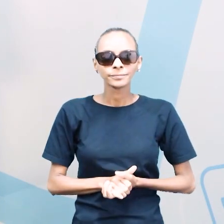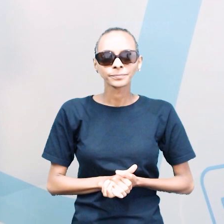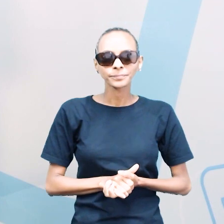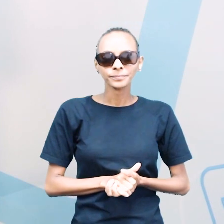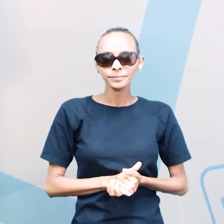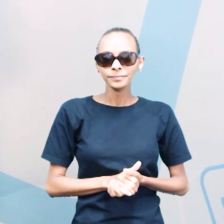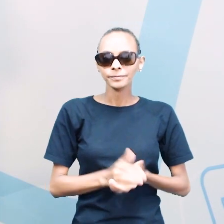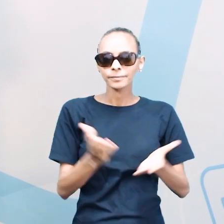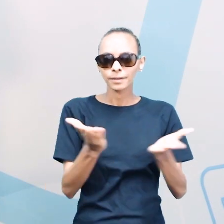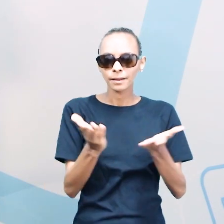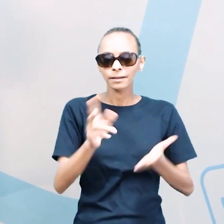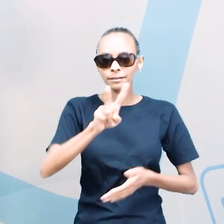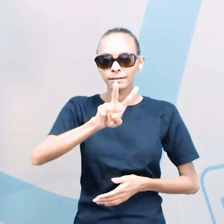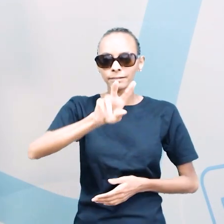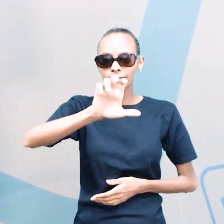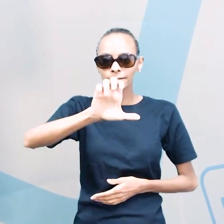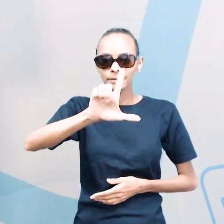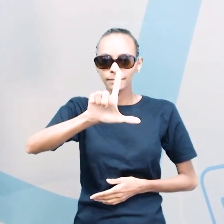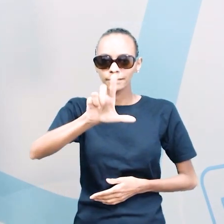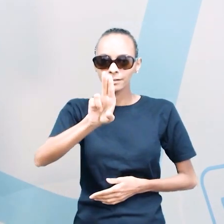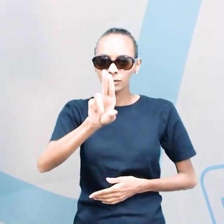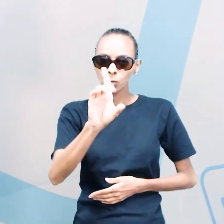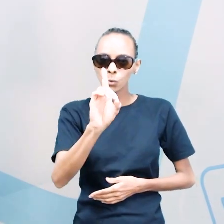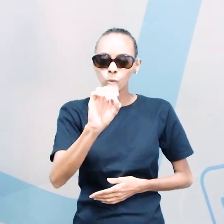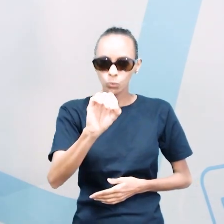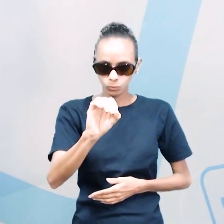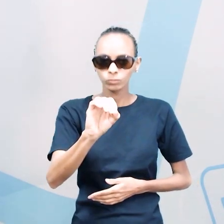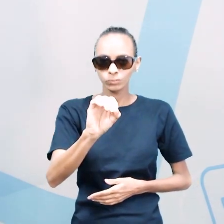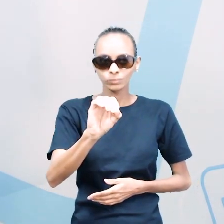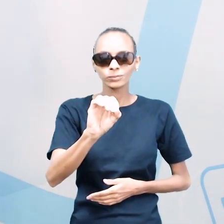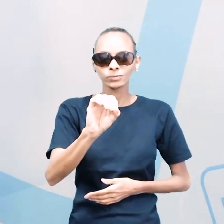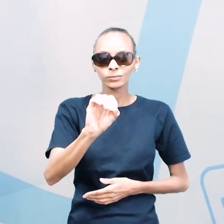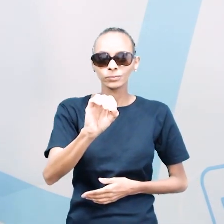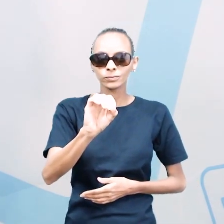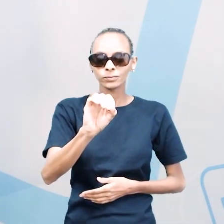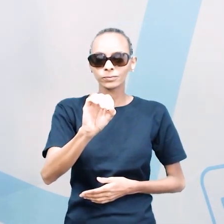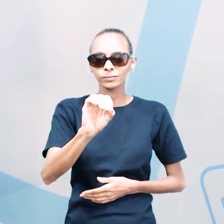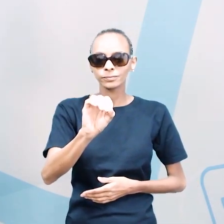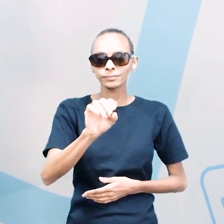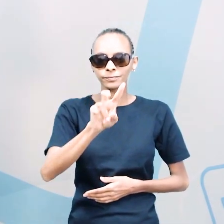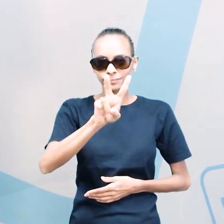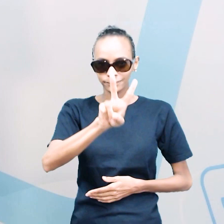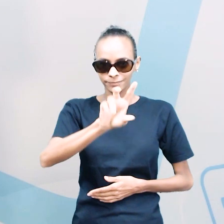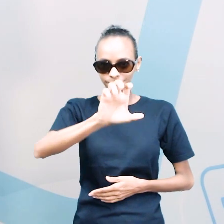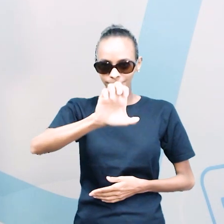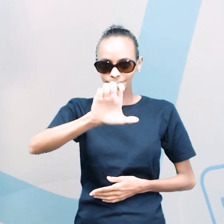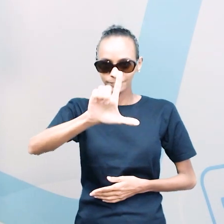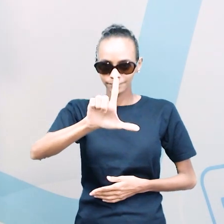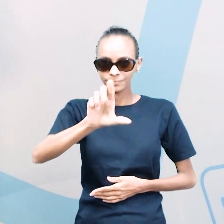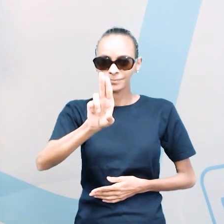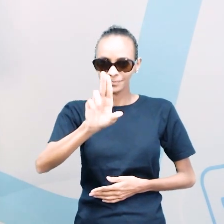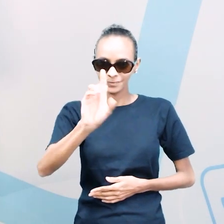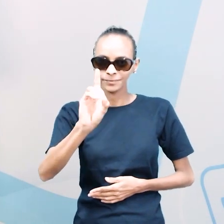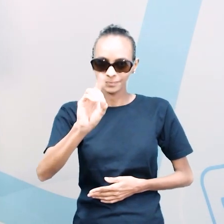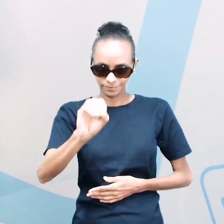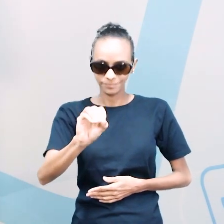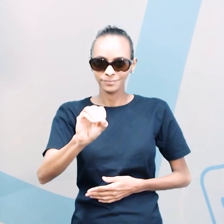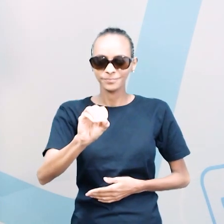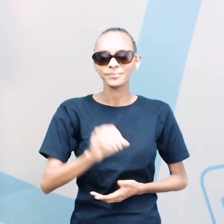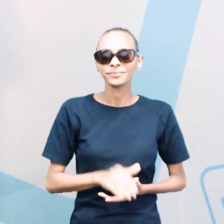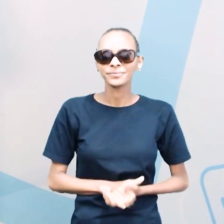Velvet. Mais uma vez. Velvet. Velvet. Novamente. Velvet.